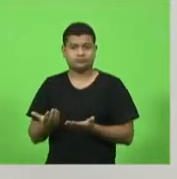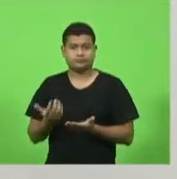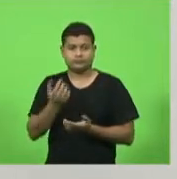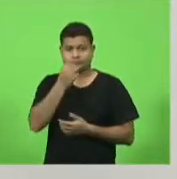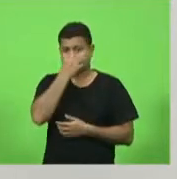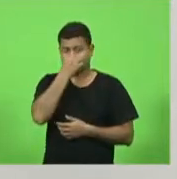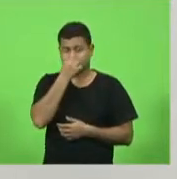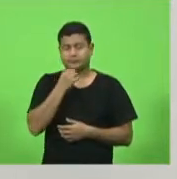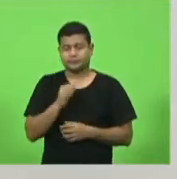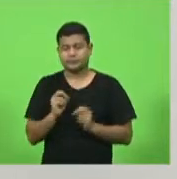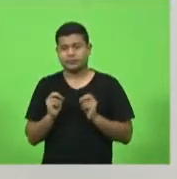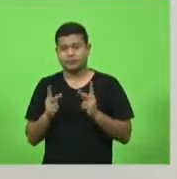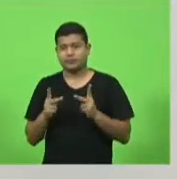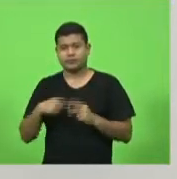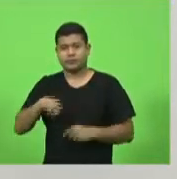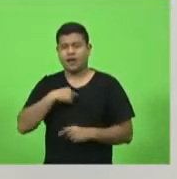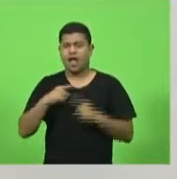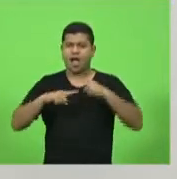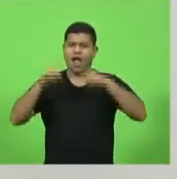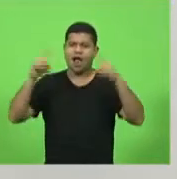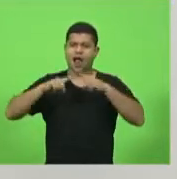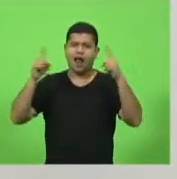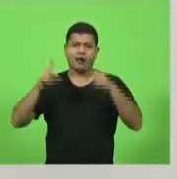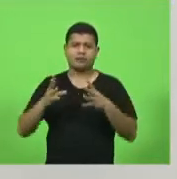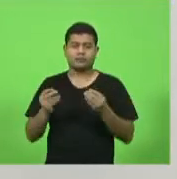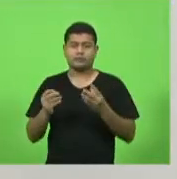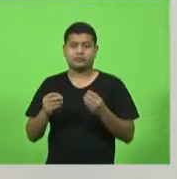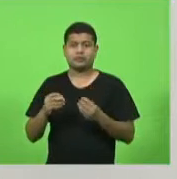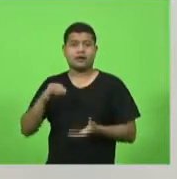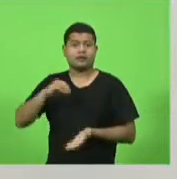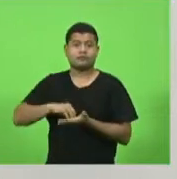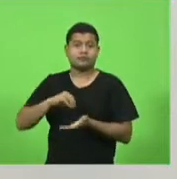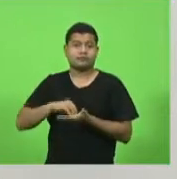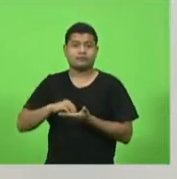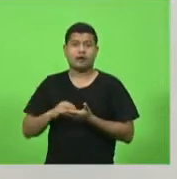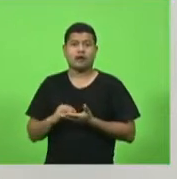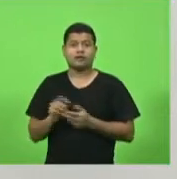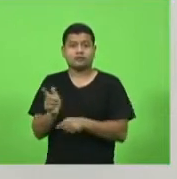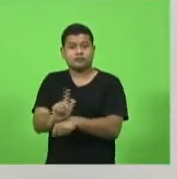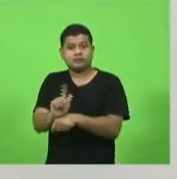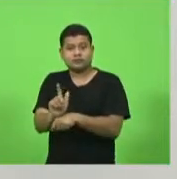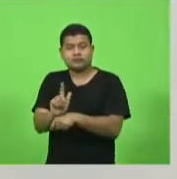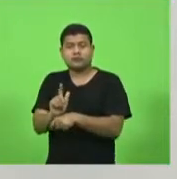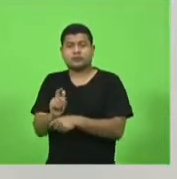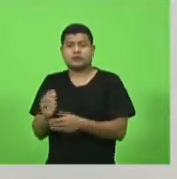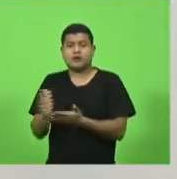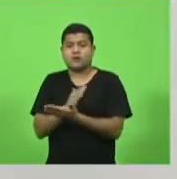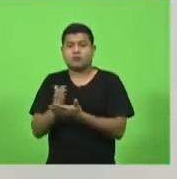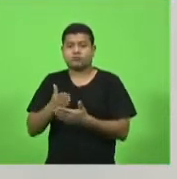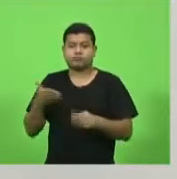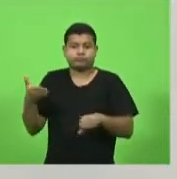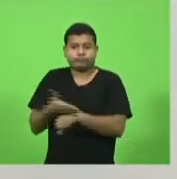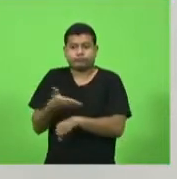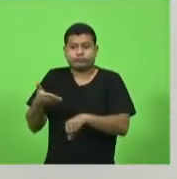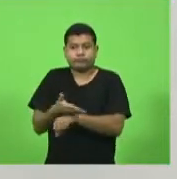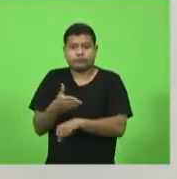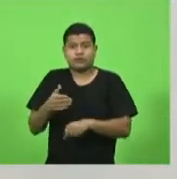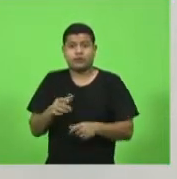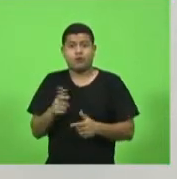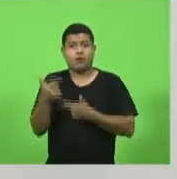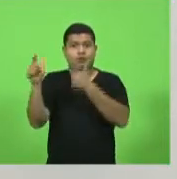reclama tanto da ingerência dos poderes, da interferência de outros poderes aqui dentro, Deus me livre,